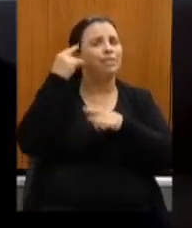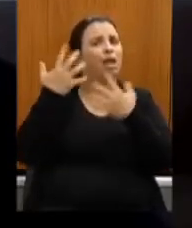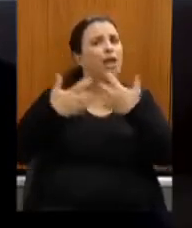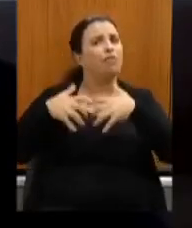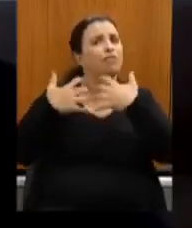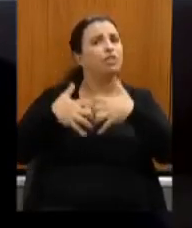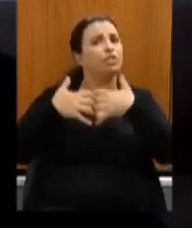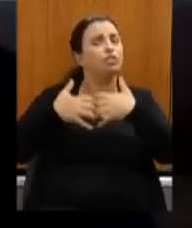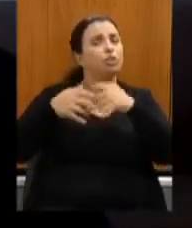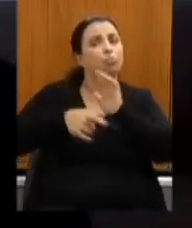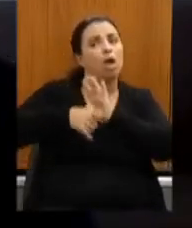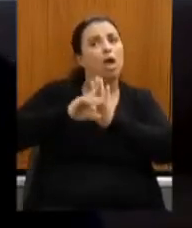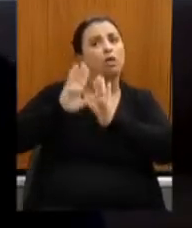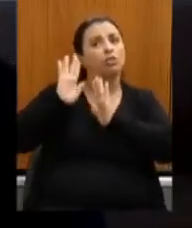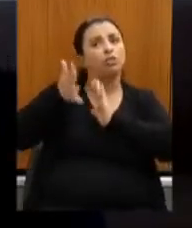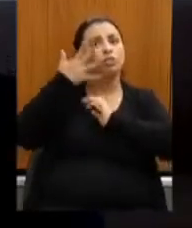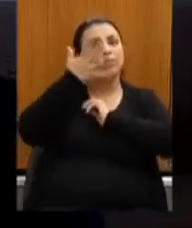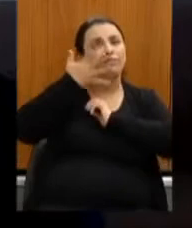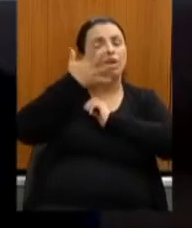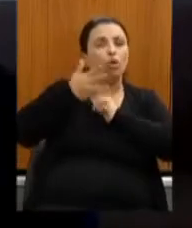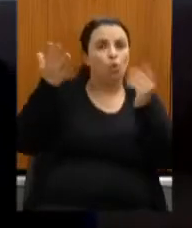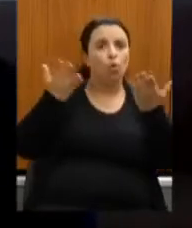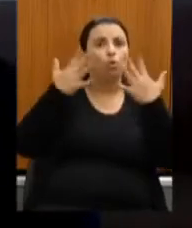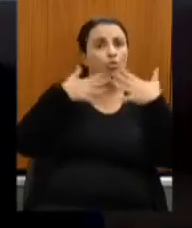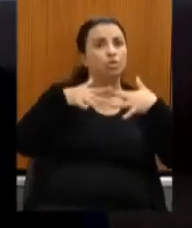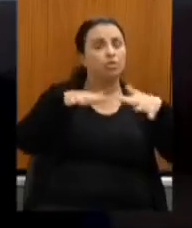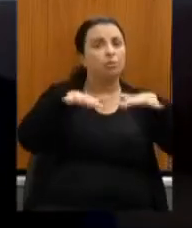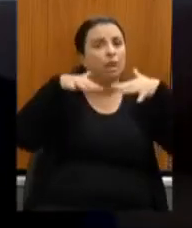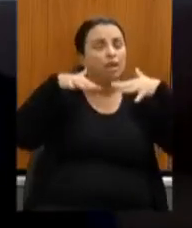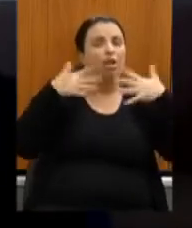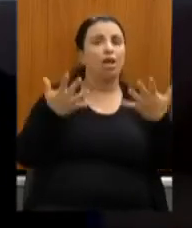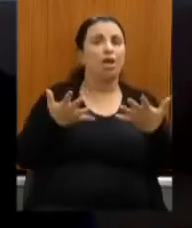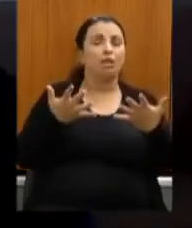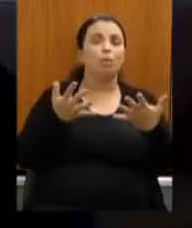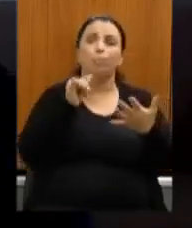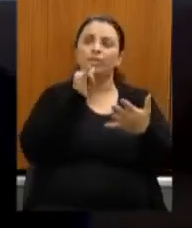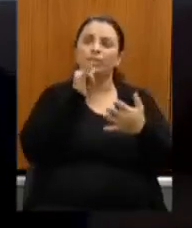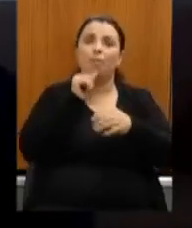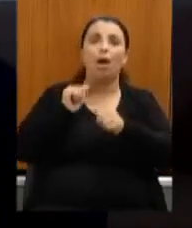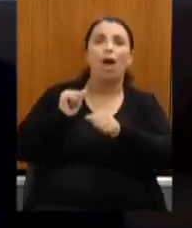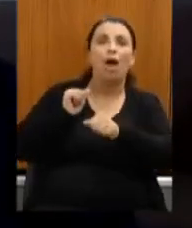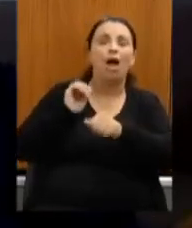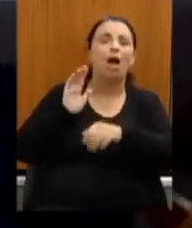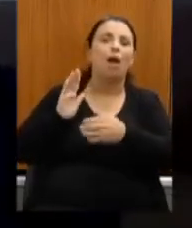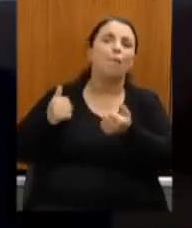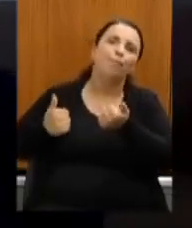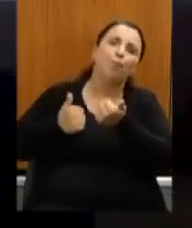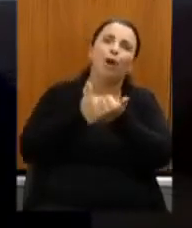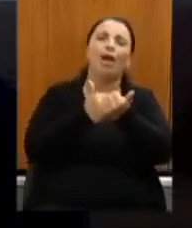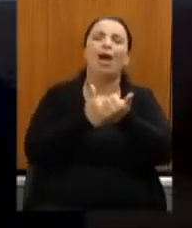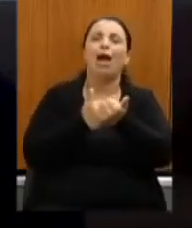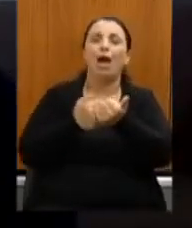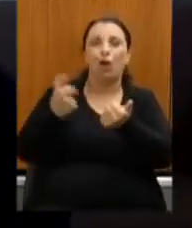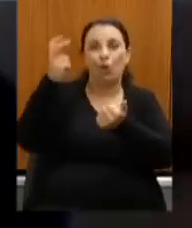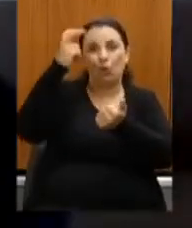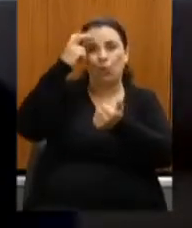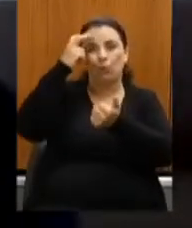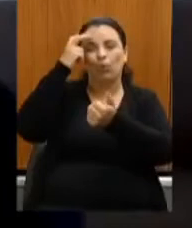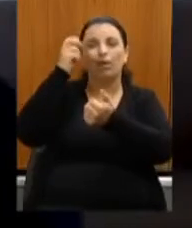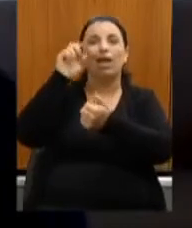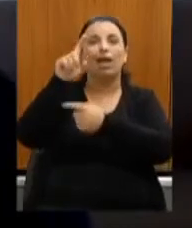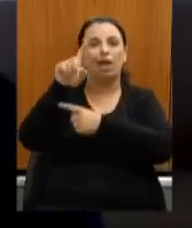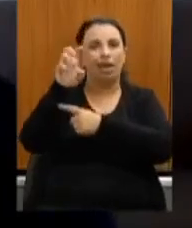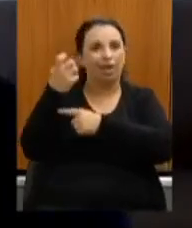senhor da necessidade de apoiar a cultura do quilombola das regiões pobres do violeiro